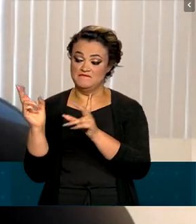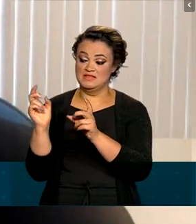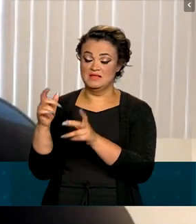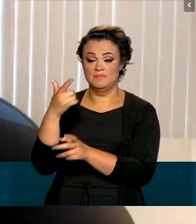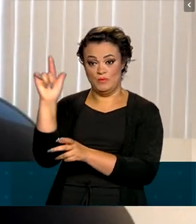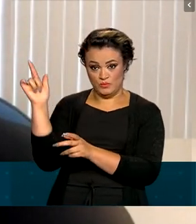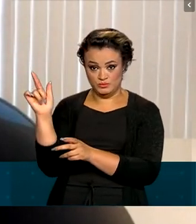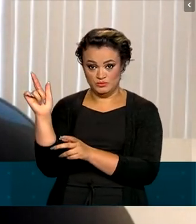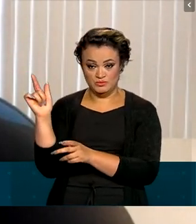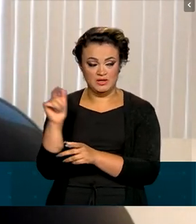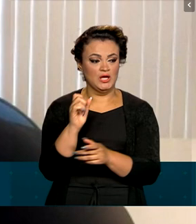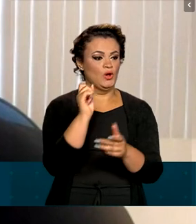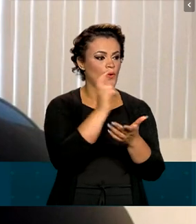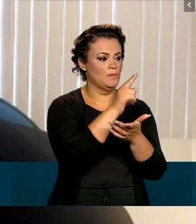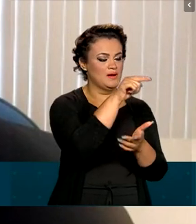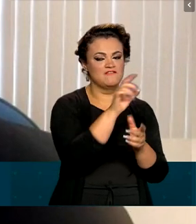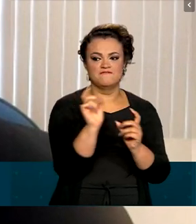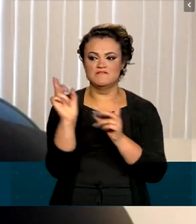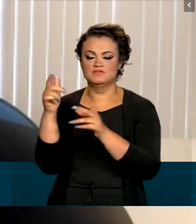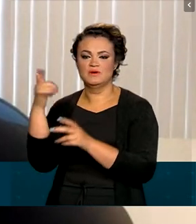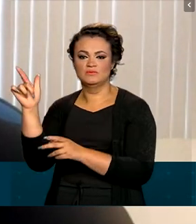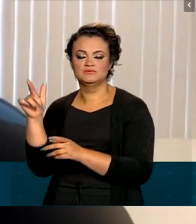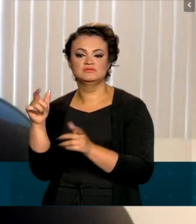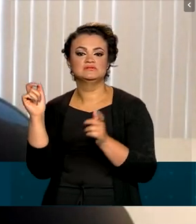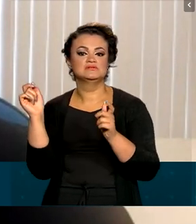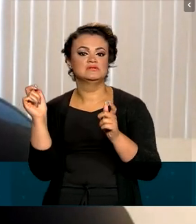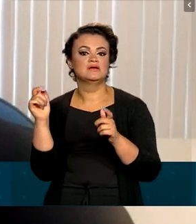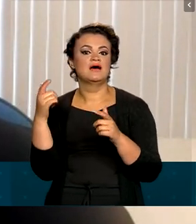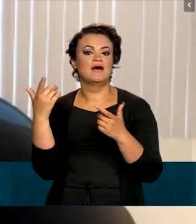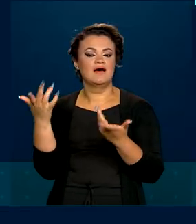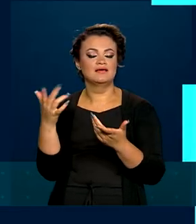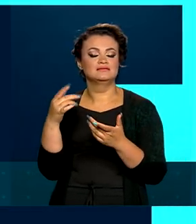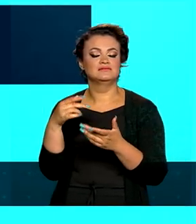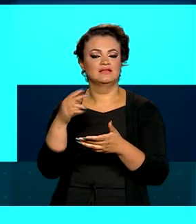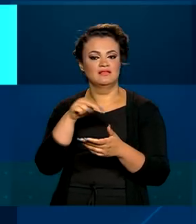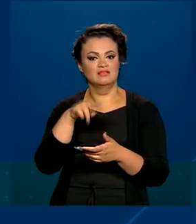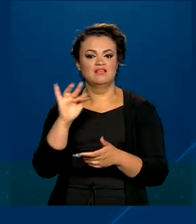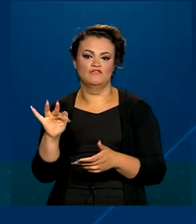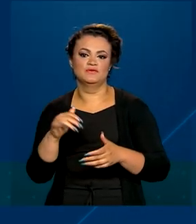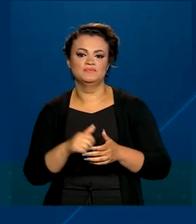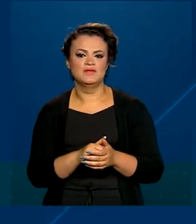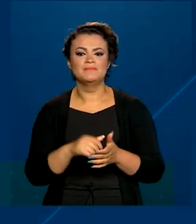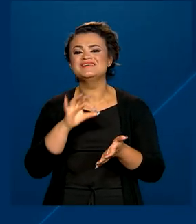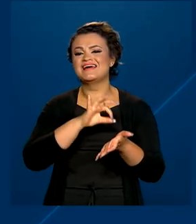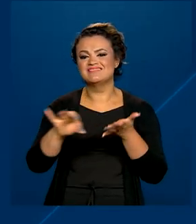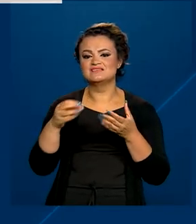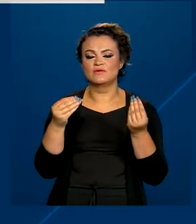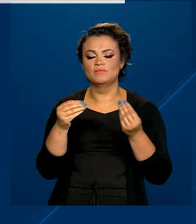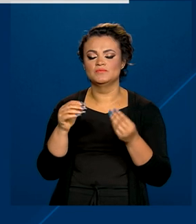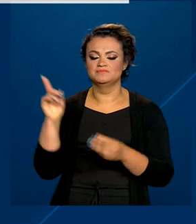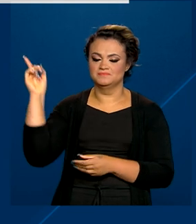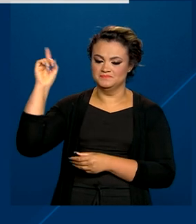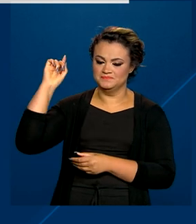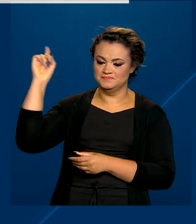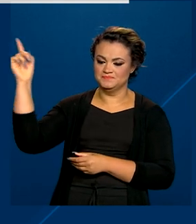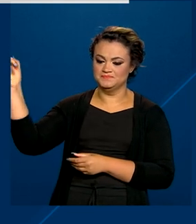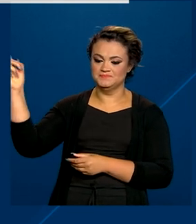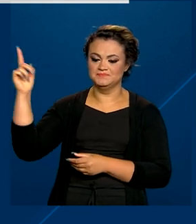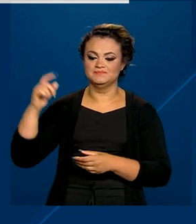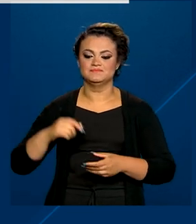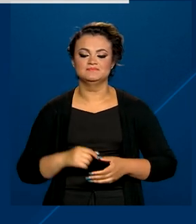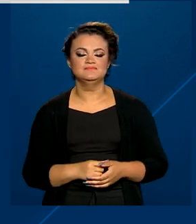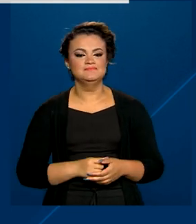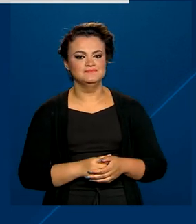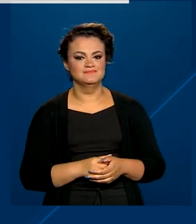é possível porque esses itens, eles passam a ter cobertura fiscal. O site para cadastro é o licitaçõese